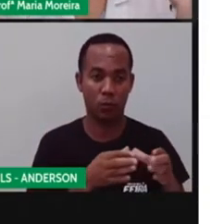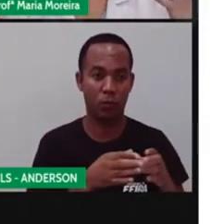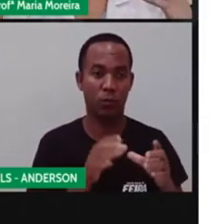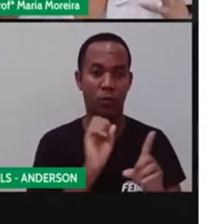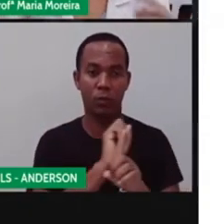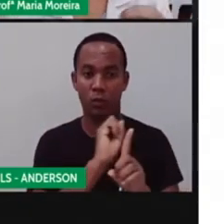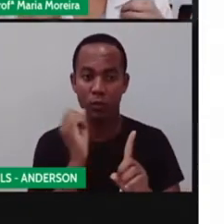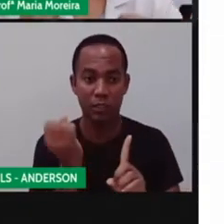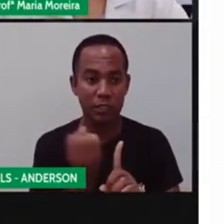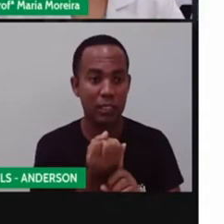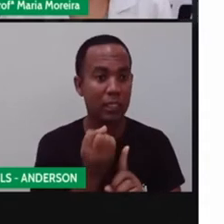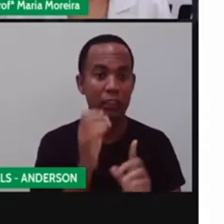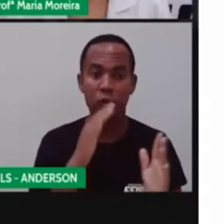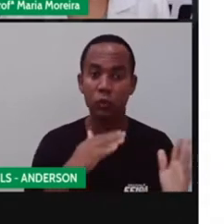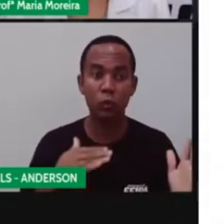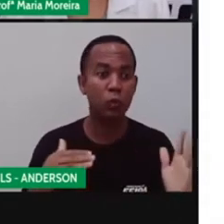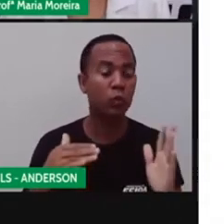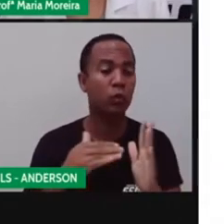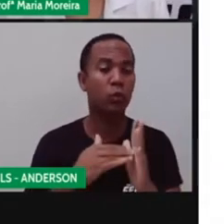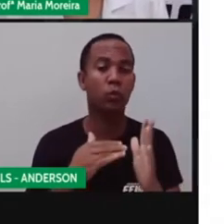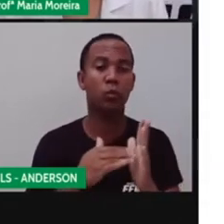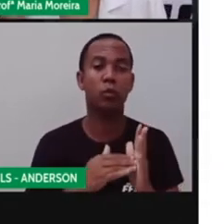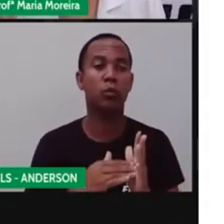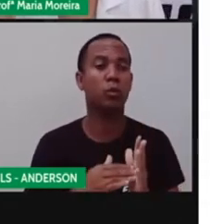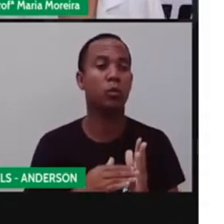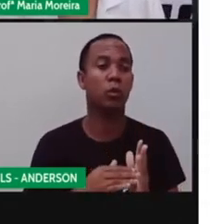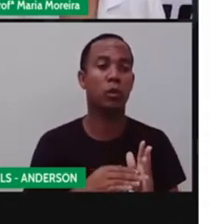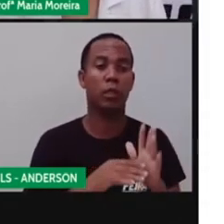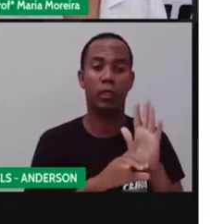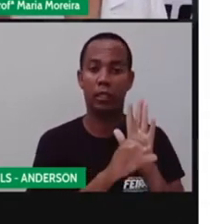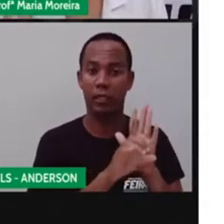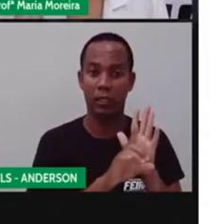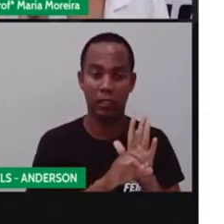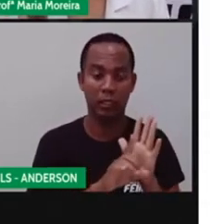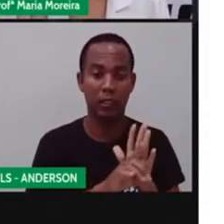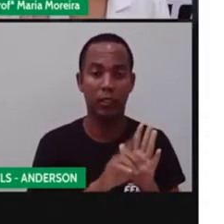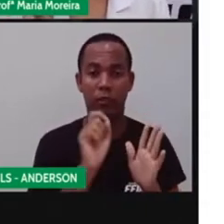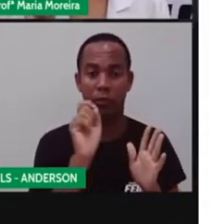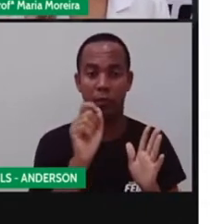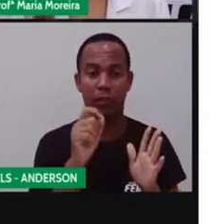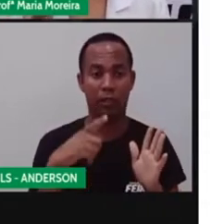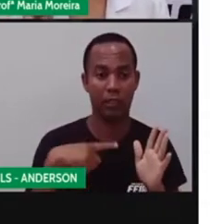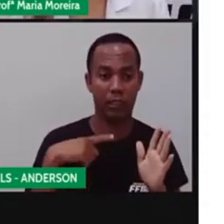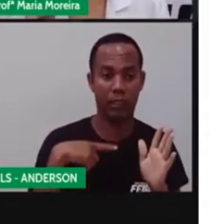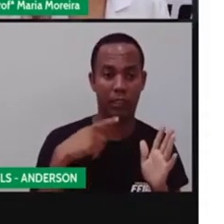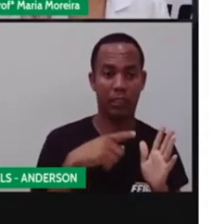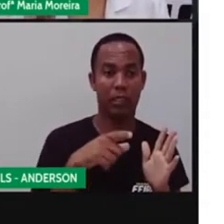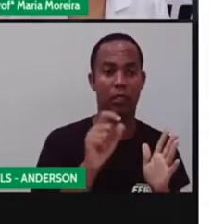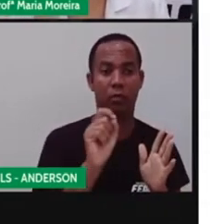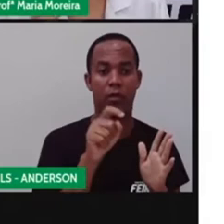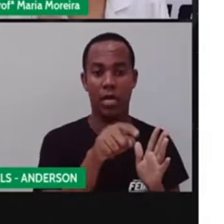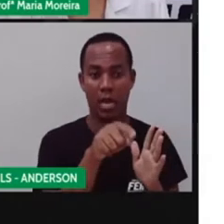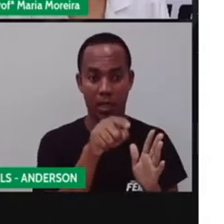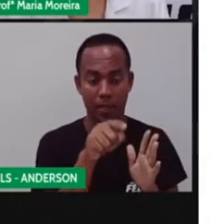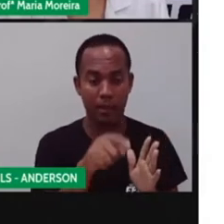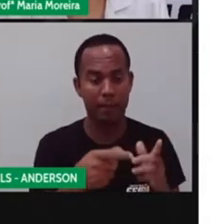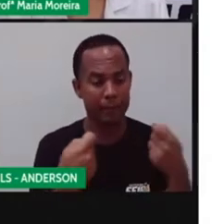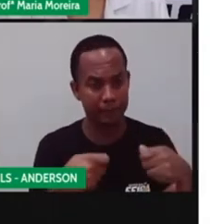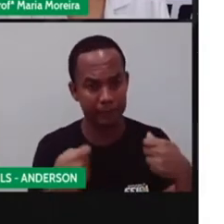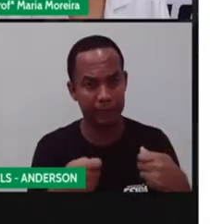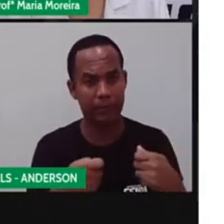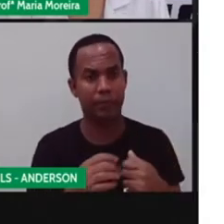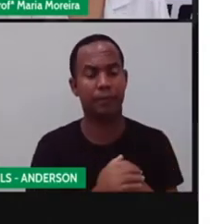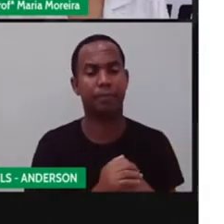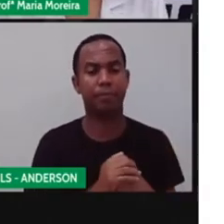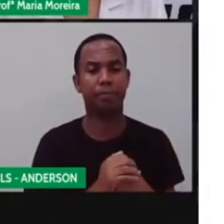Todos nós, né? Cabendo à sociedade e às autoridades públicas, garantirem a ela o exercício pleno desse direito.